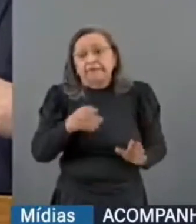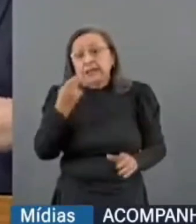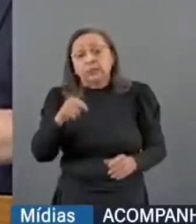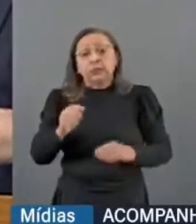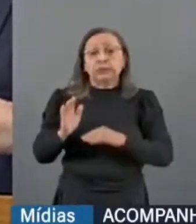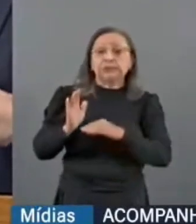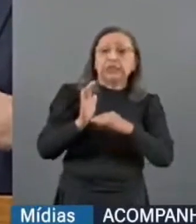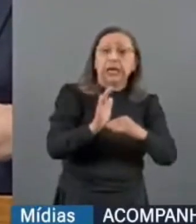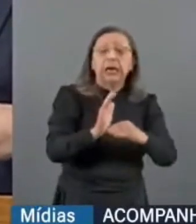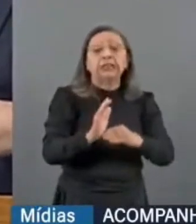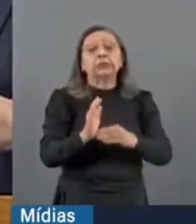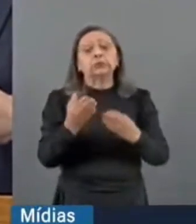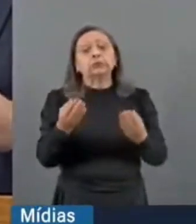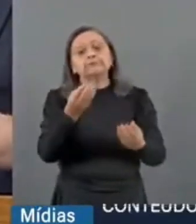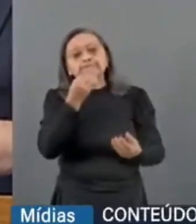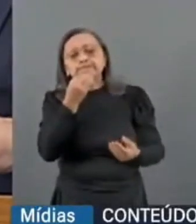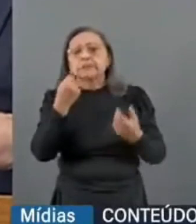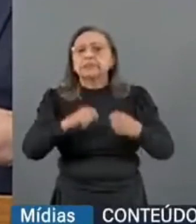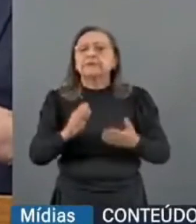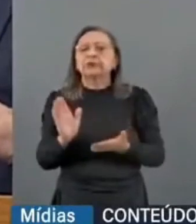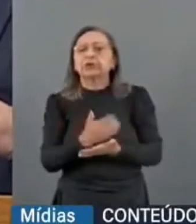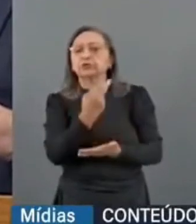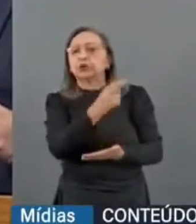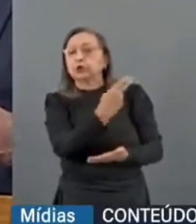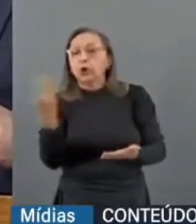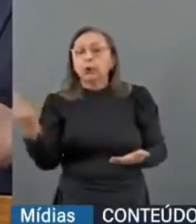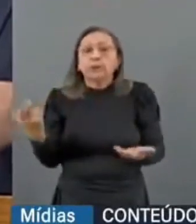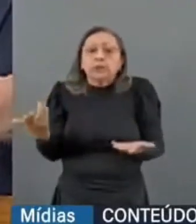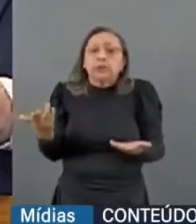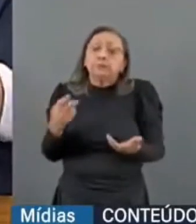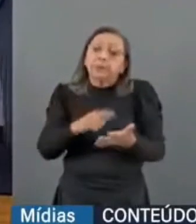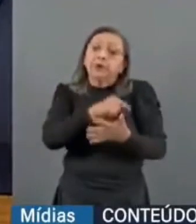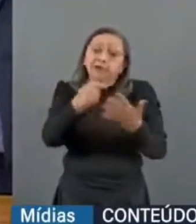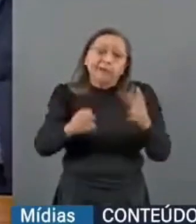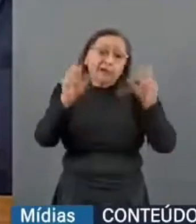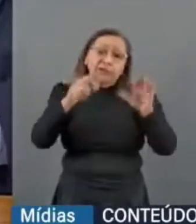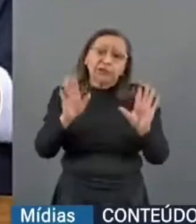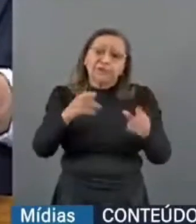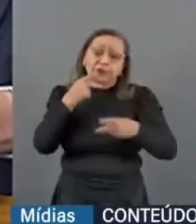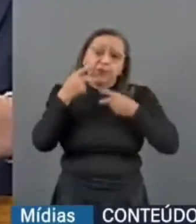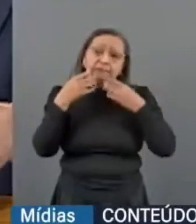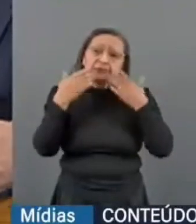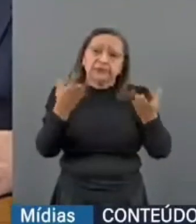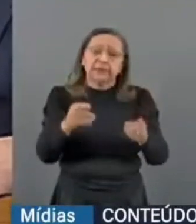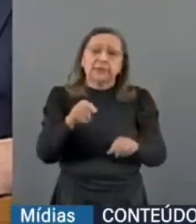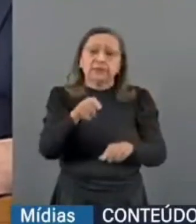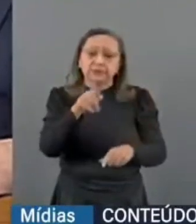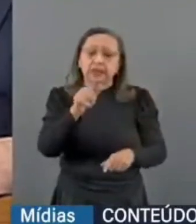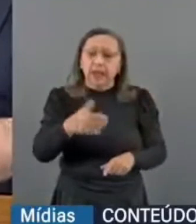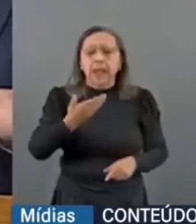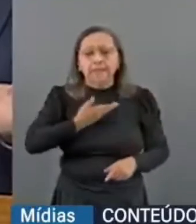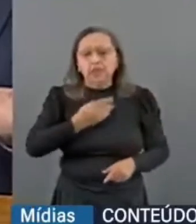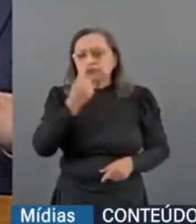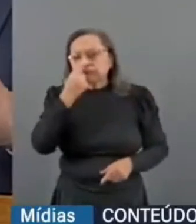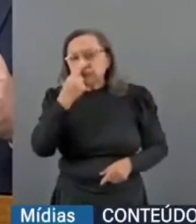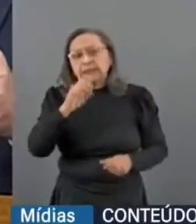Senado precisava remover o nome do senhor e por questões que já foram tratadas aqui. Ou seja, o senhor é amigo, é